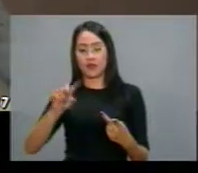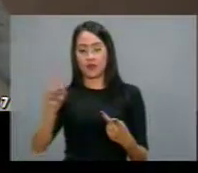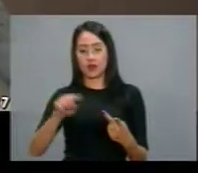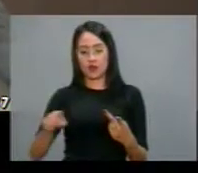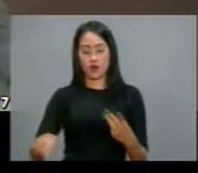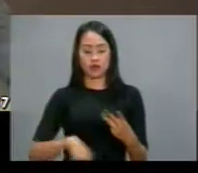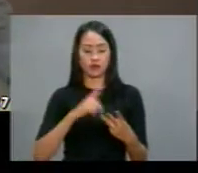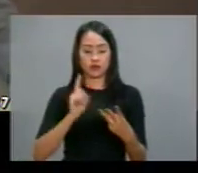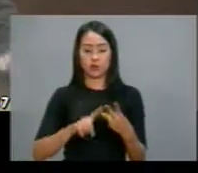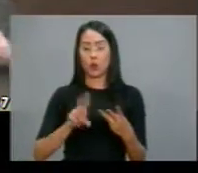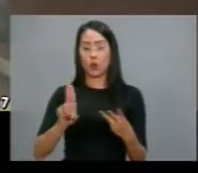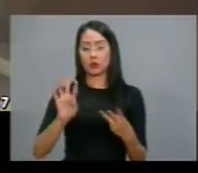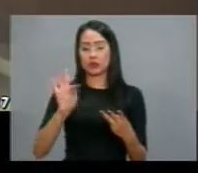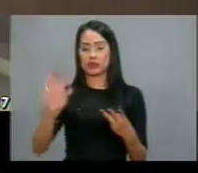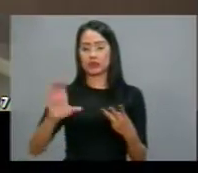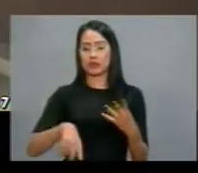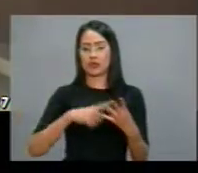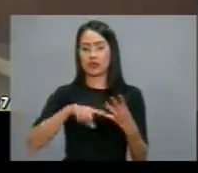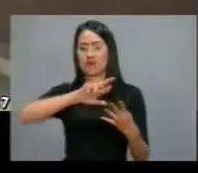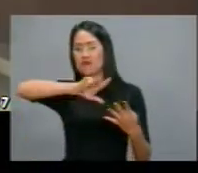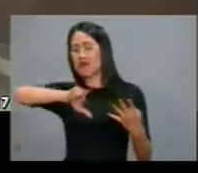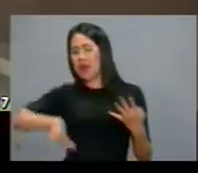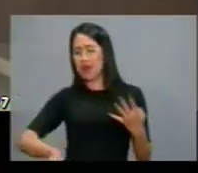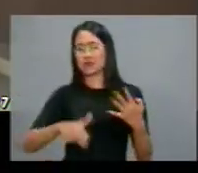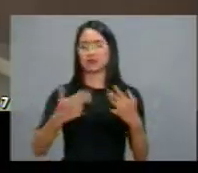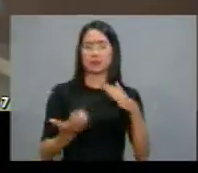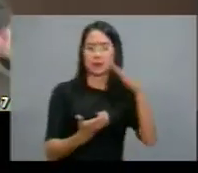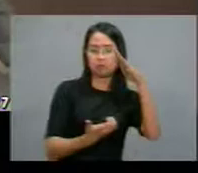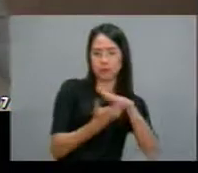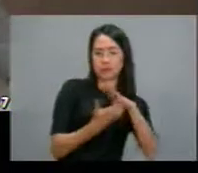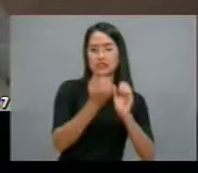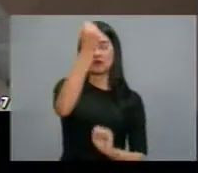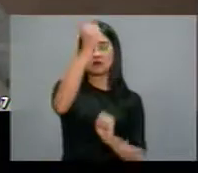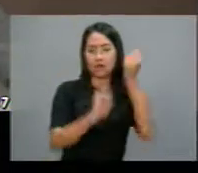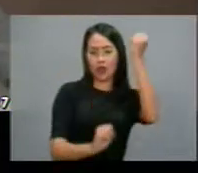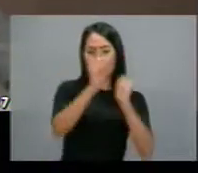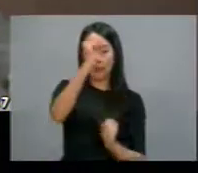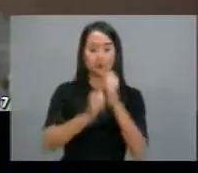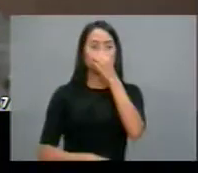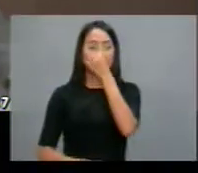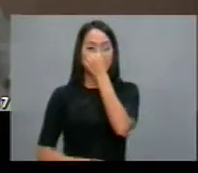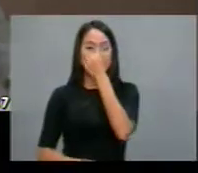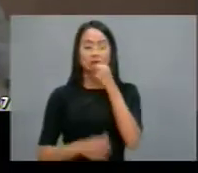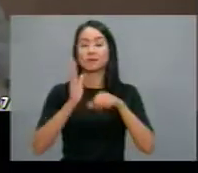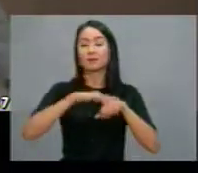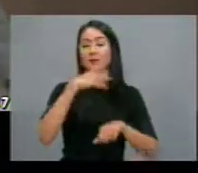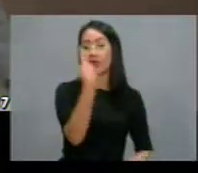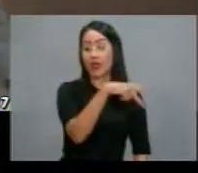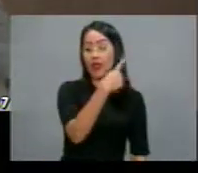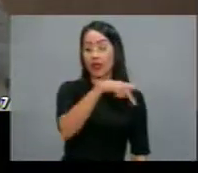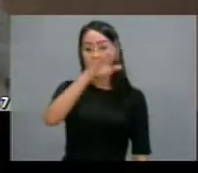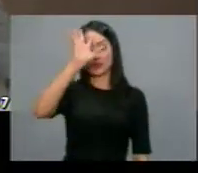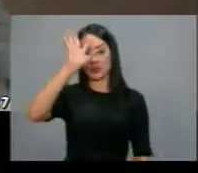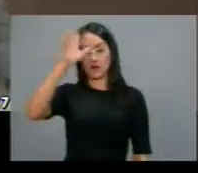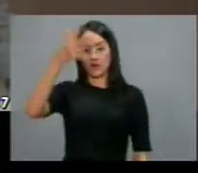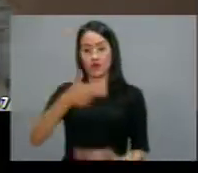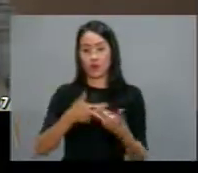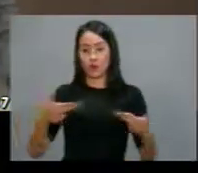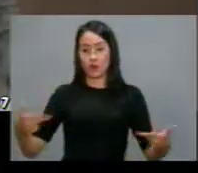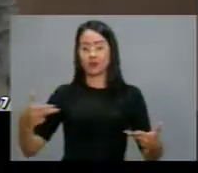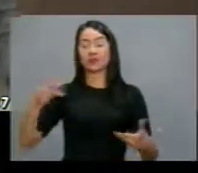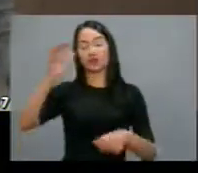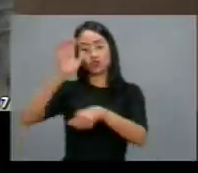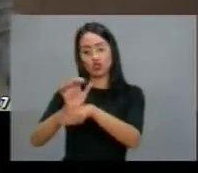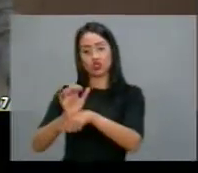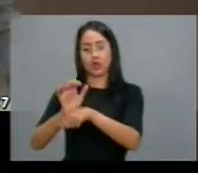Gutierrez, UTC, Elas definiam muito das decisões do centro